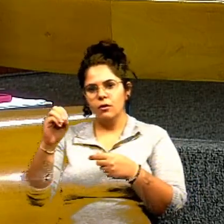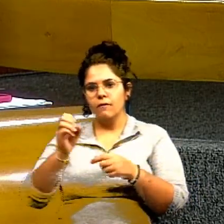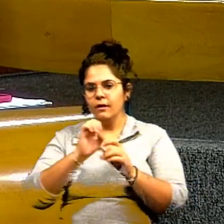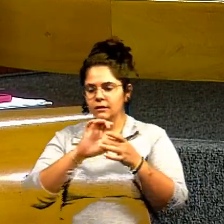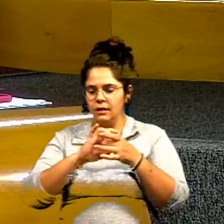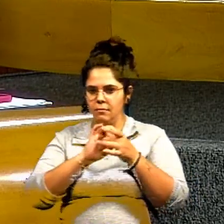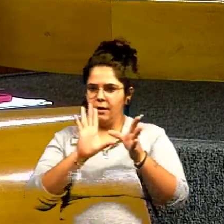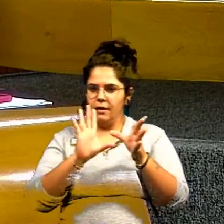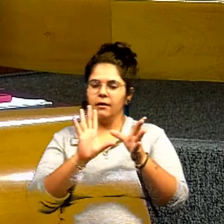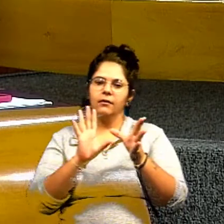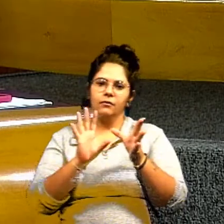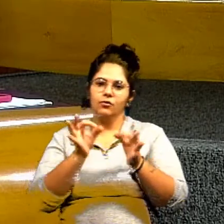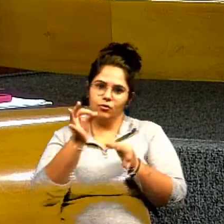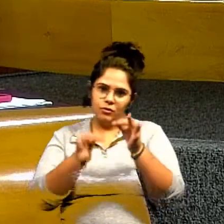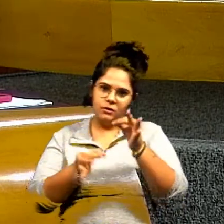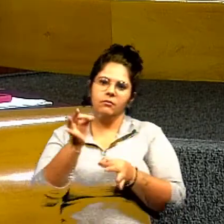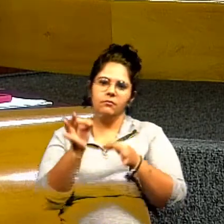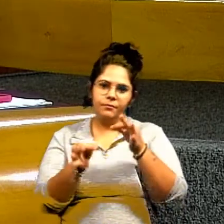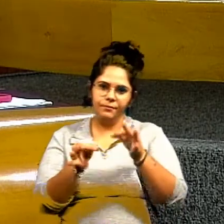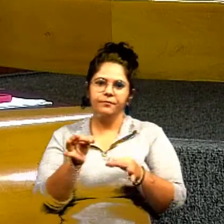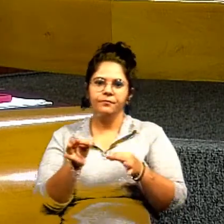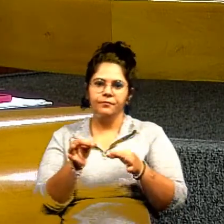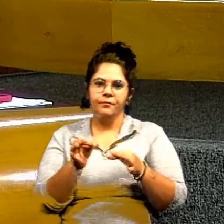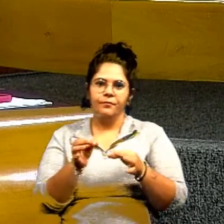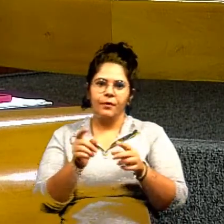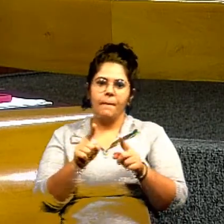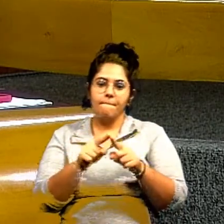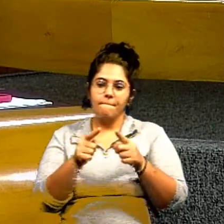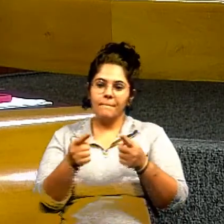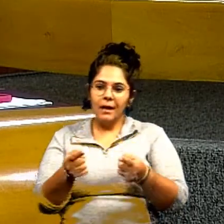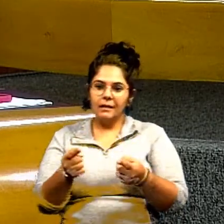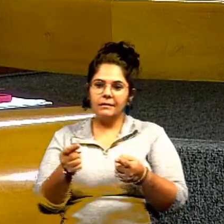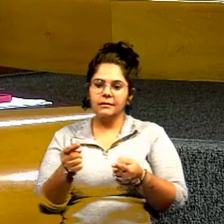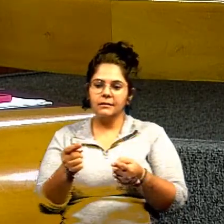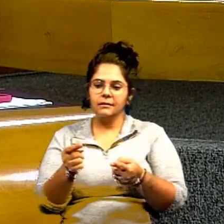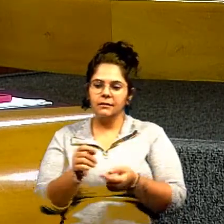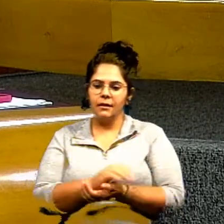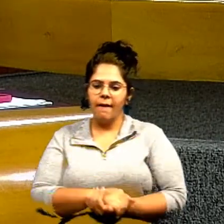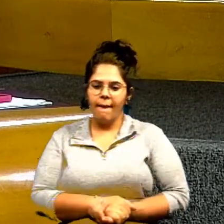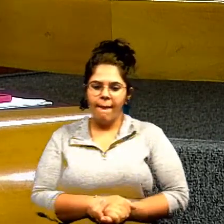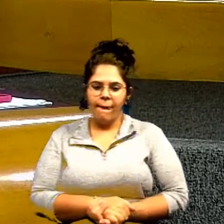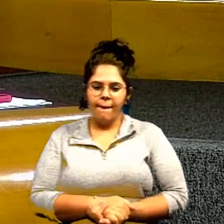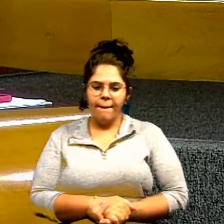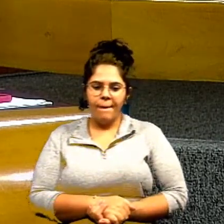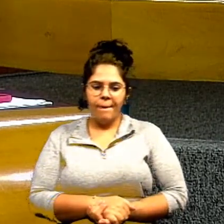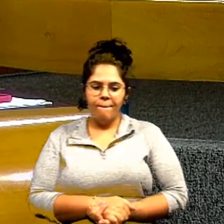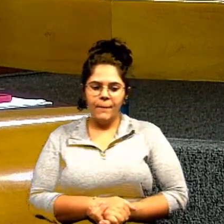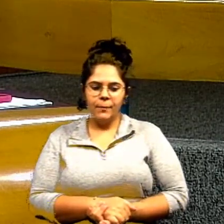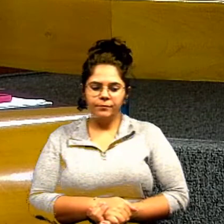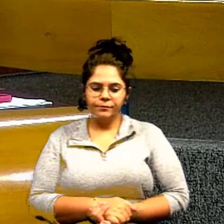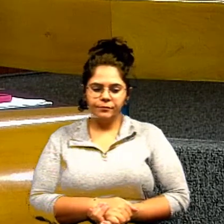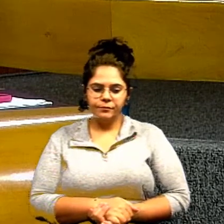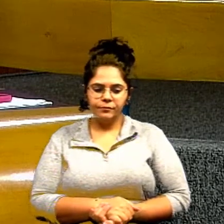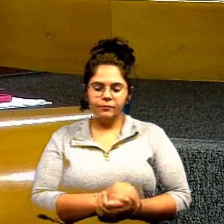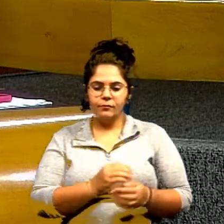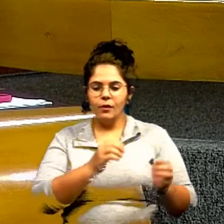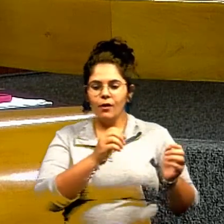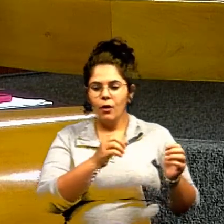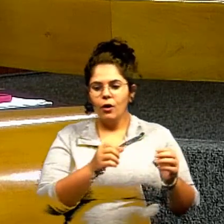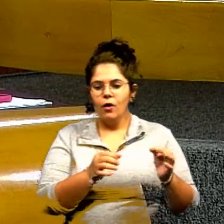judicialmente e aí como eu já ouvi várias vezes aqui ah o judiciário ocupa nosso lugar